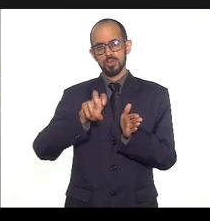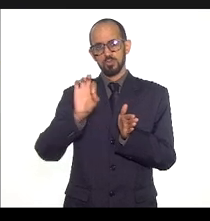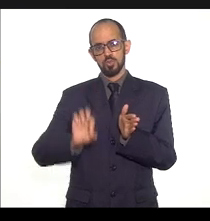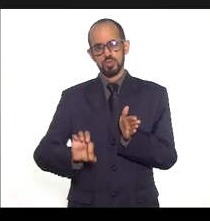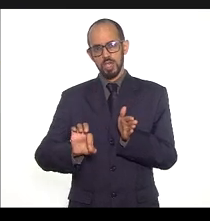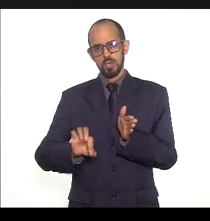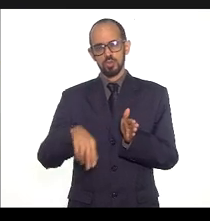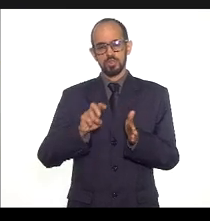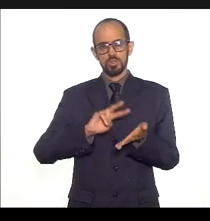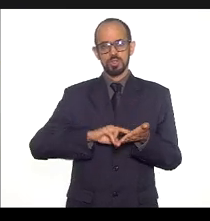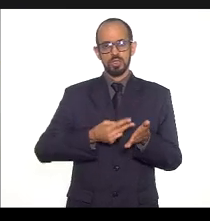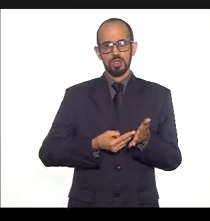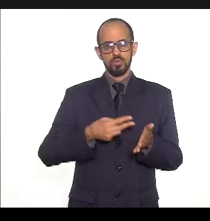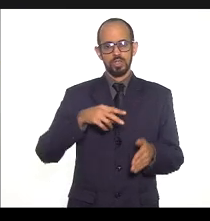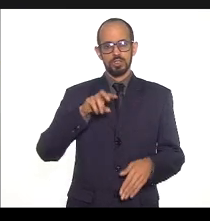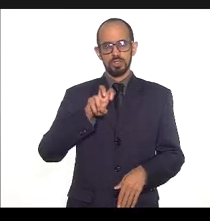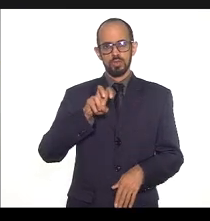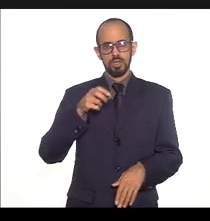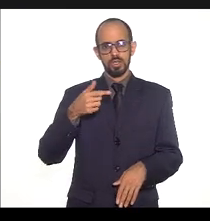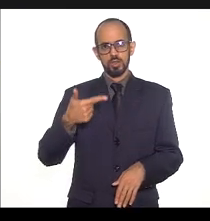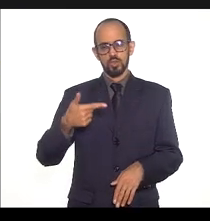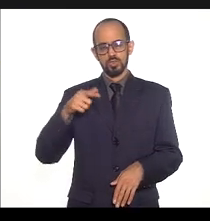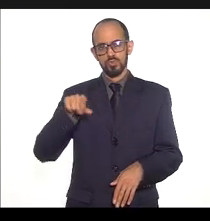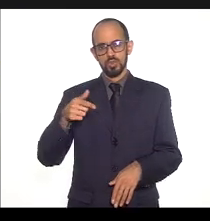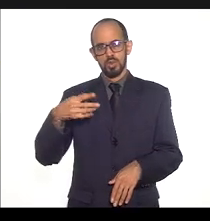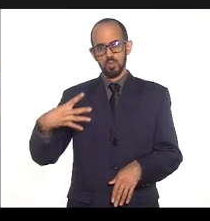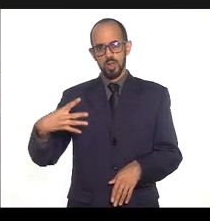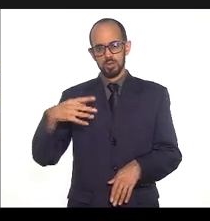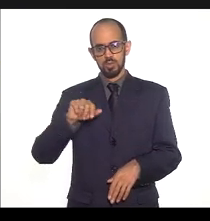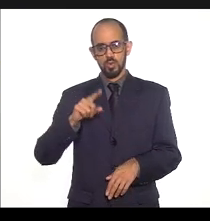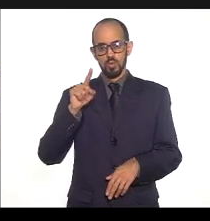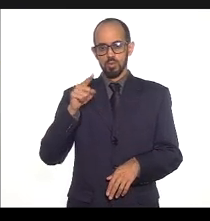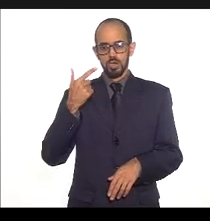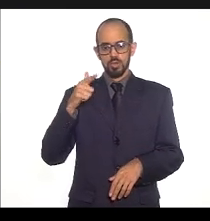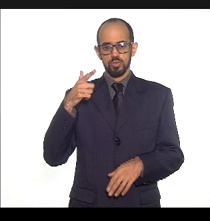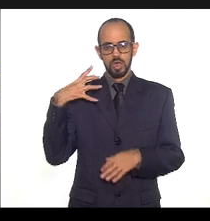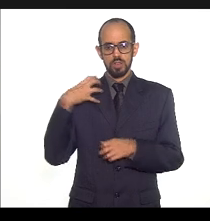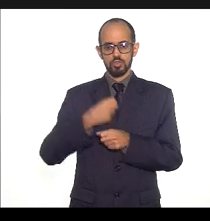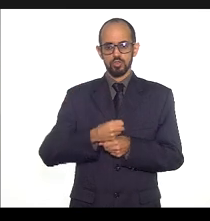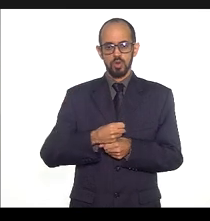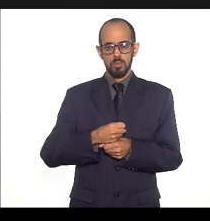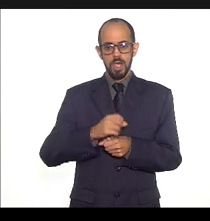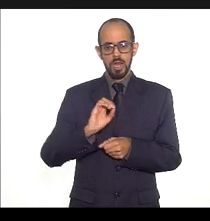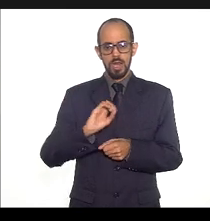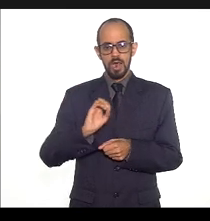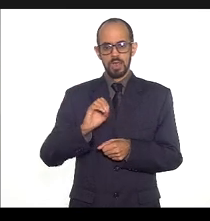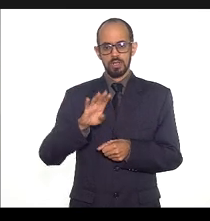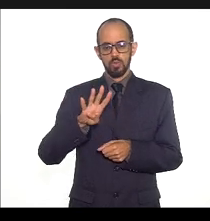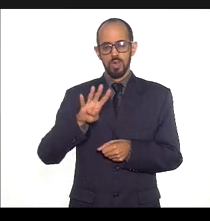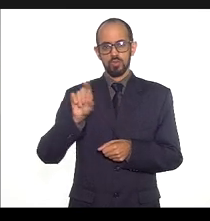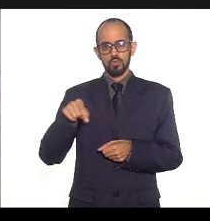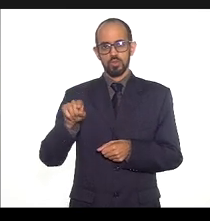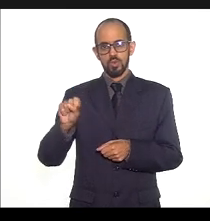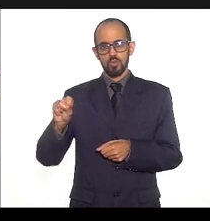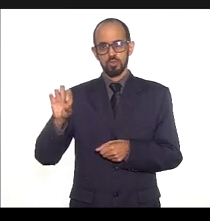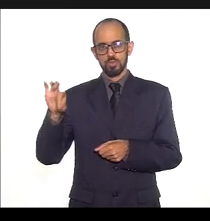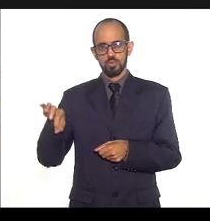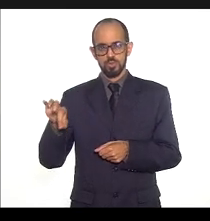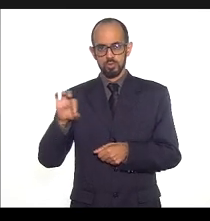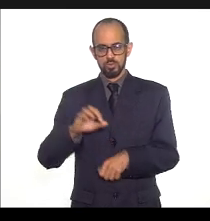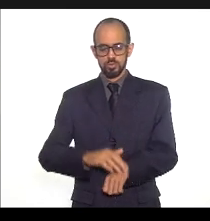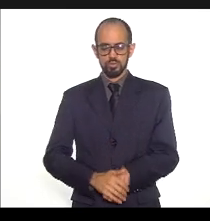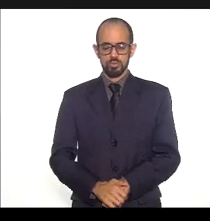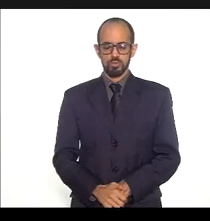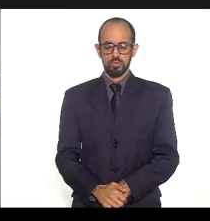52,4% por uma meta sem apuração que corresponde a 4,8% a